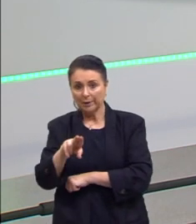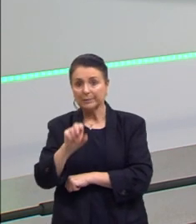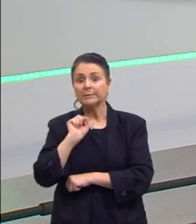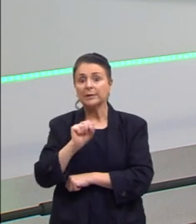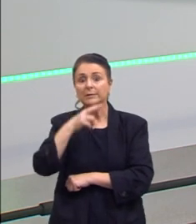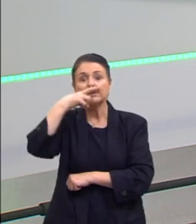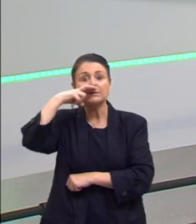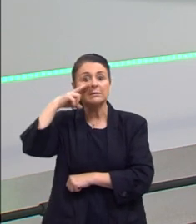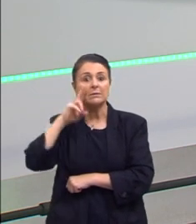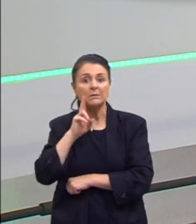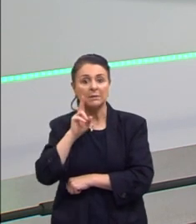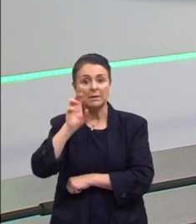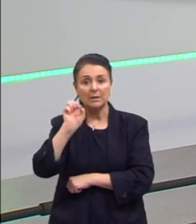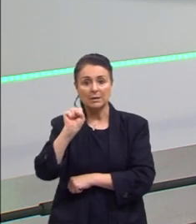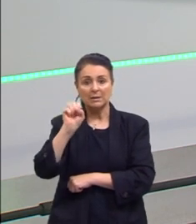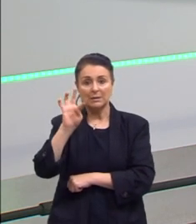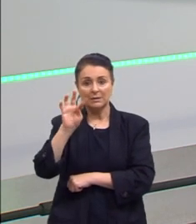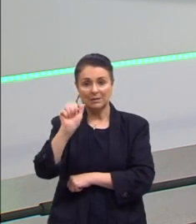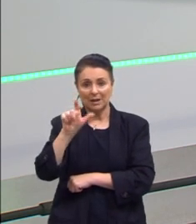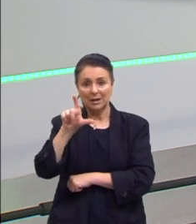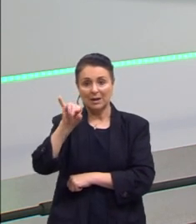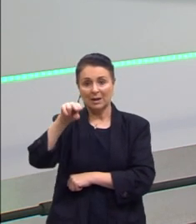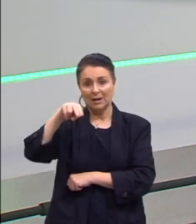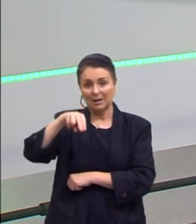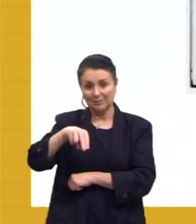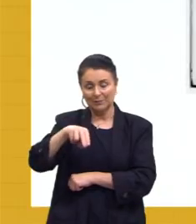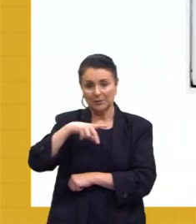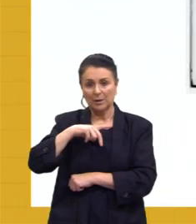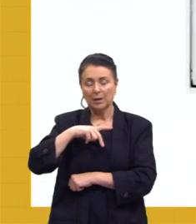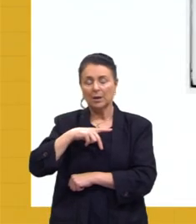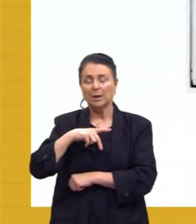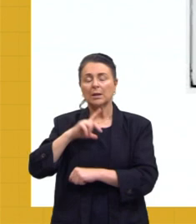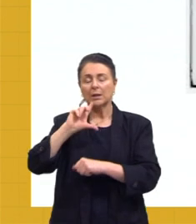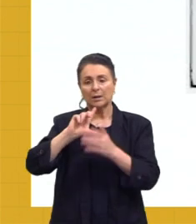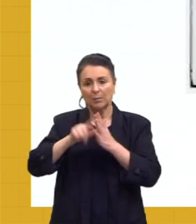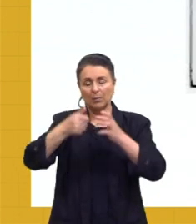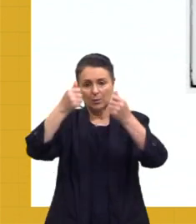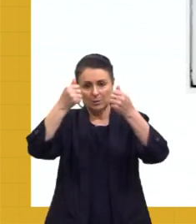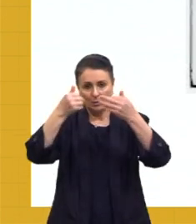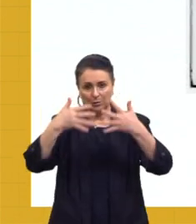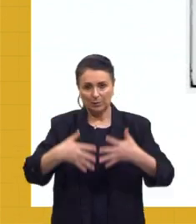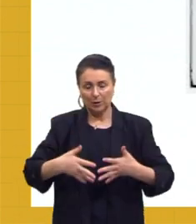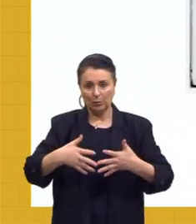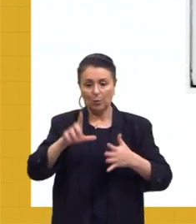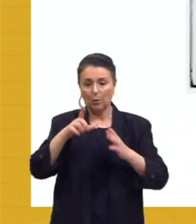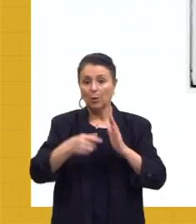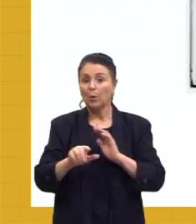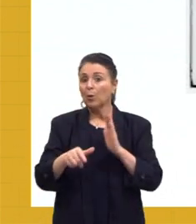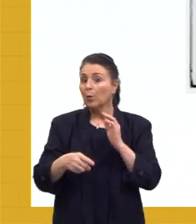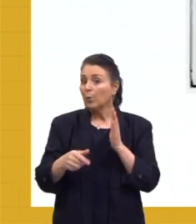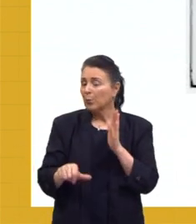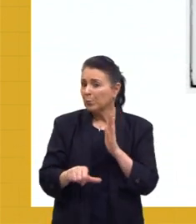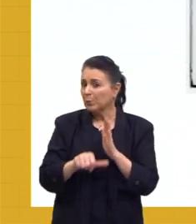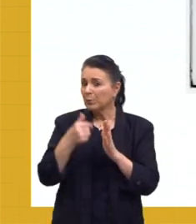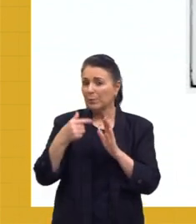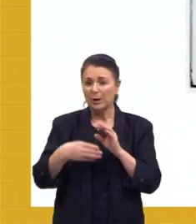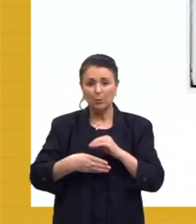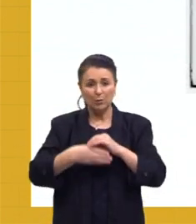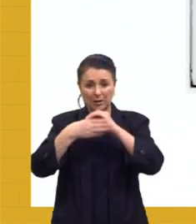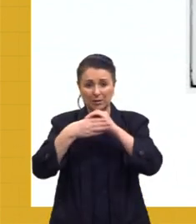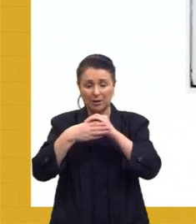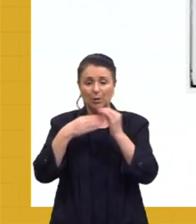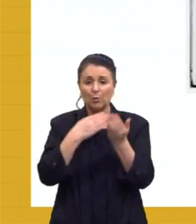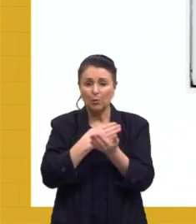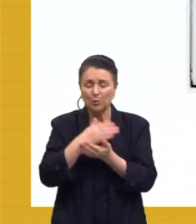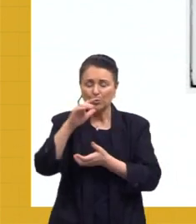Stalin. E a gente vai falar um pouquinho depois dessa mudança também. Que o Lenin implementou mudanças muito importantes